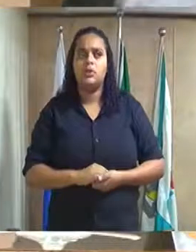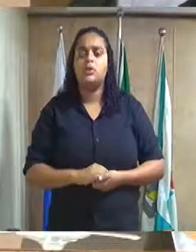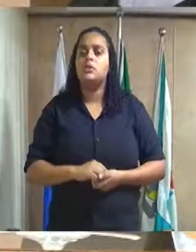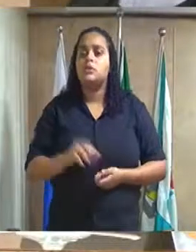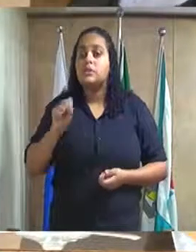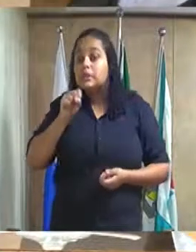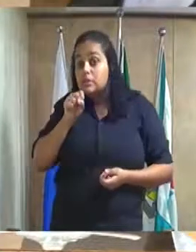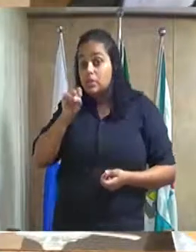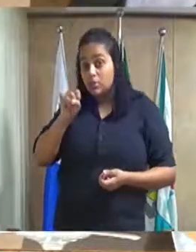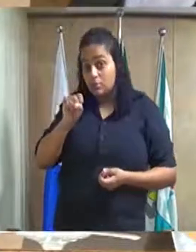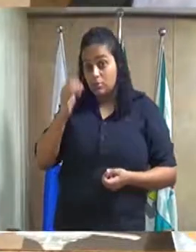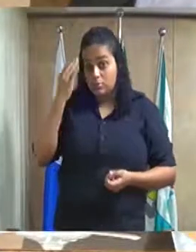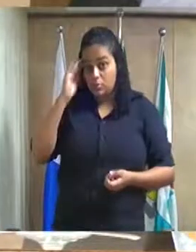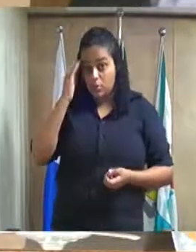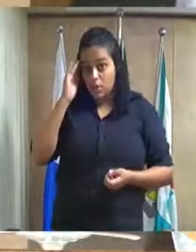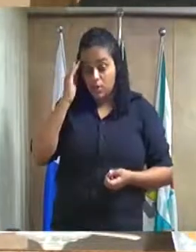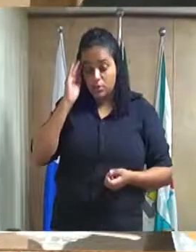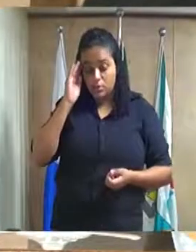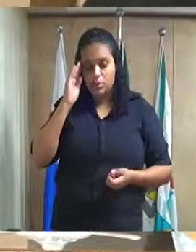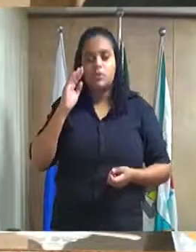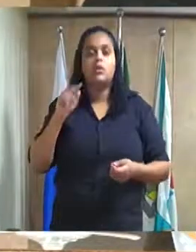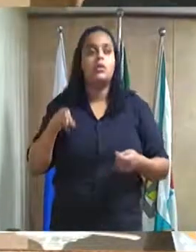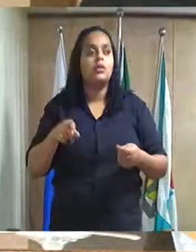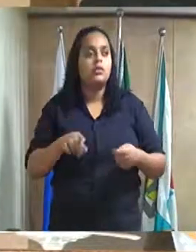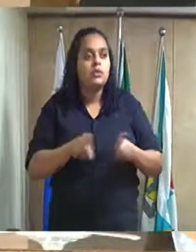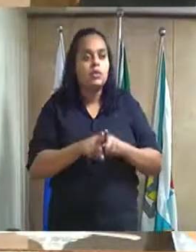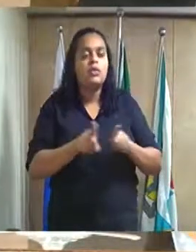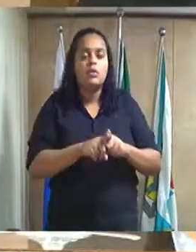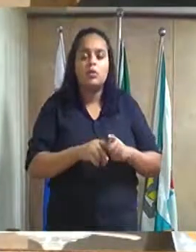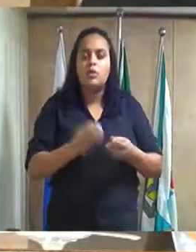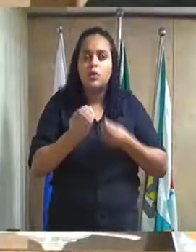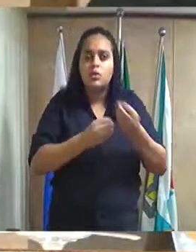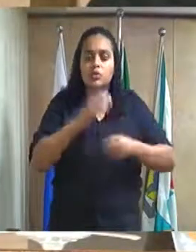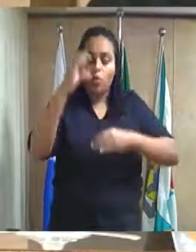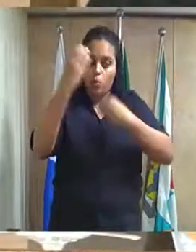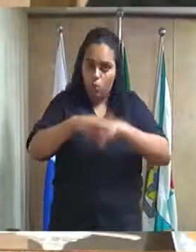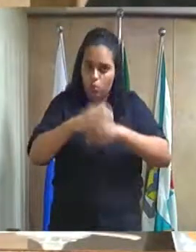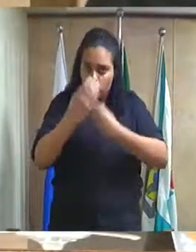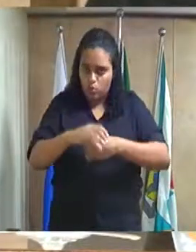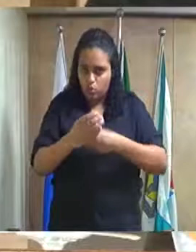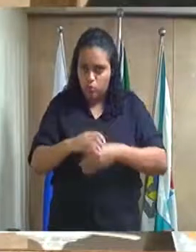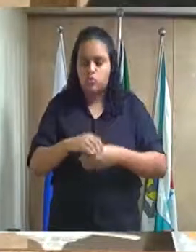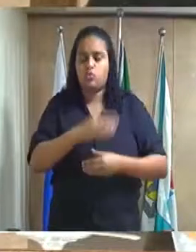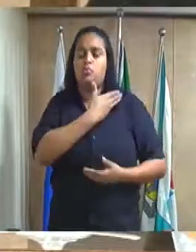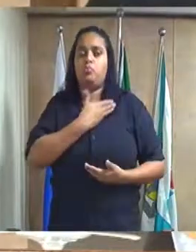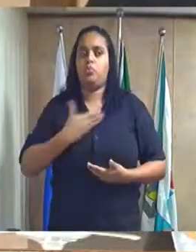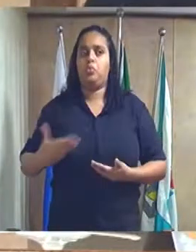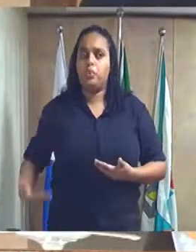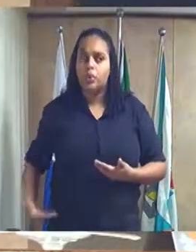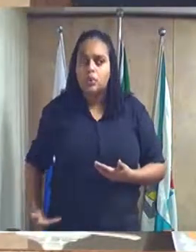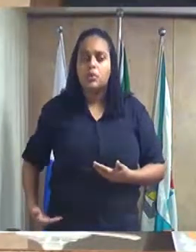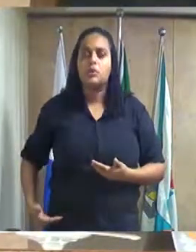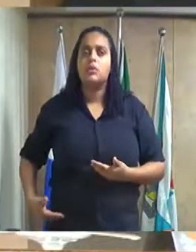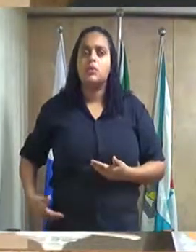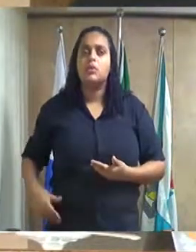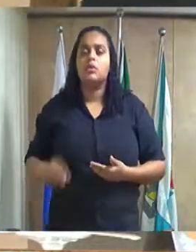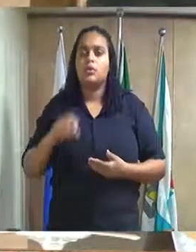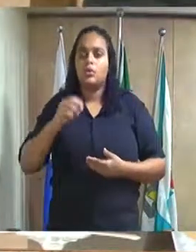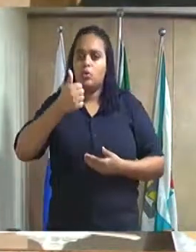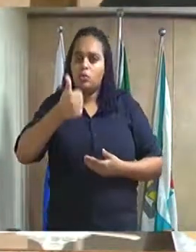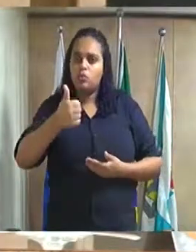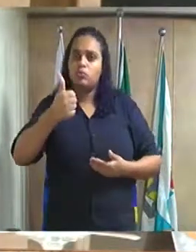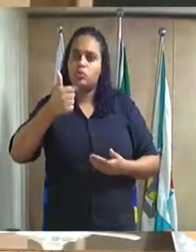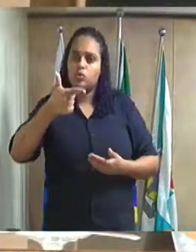pretenda prorrogar a vigência do concurso público vinculado ao edital número 1